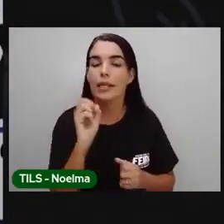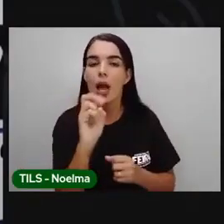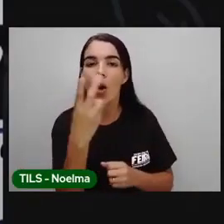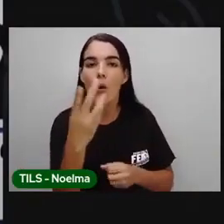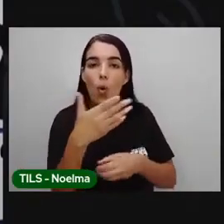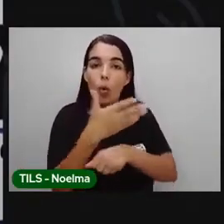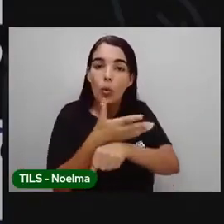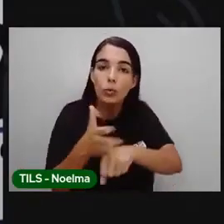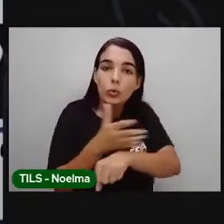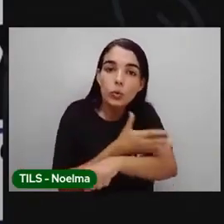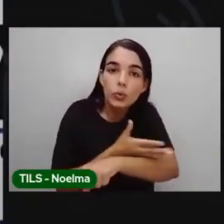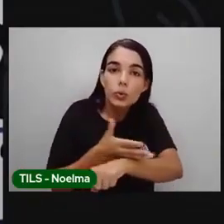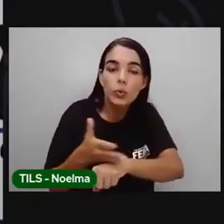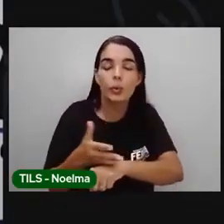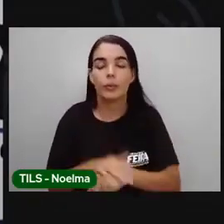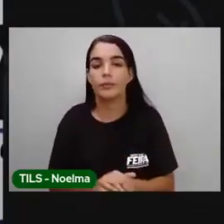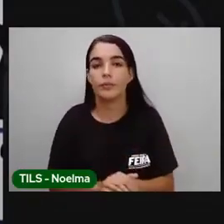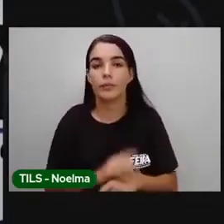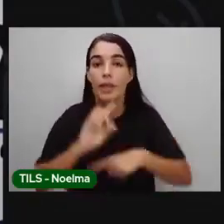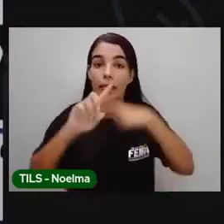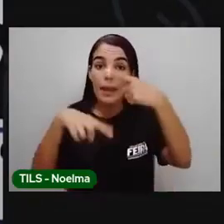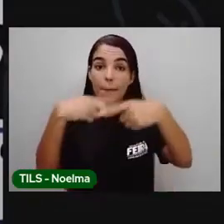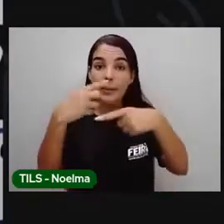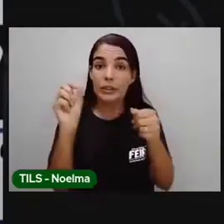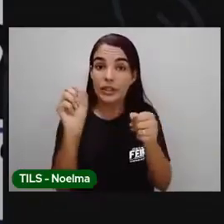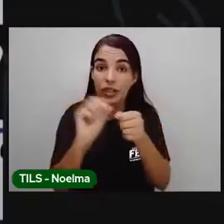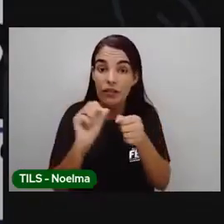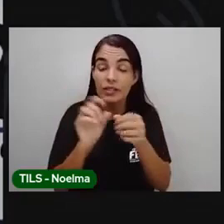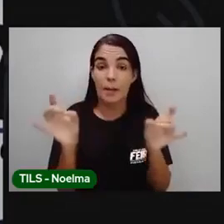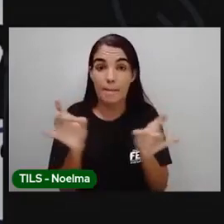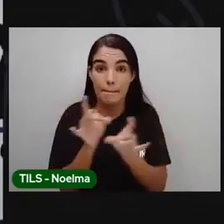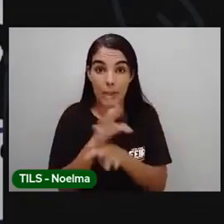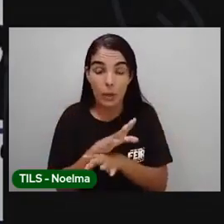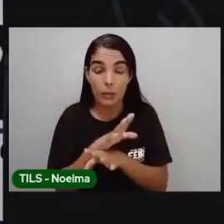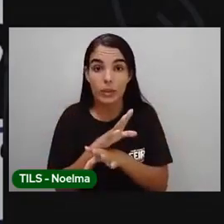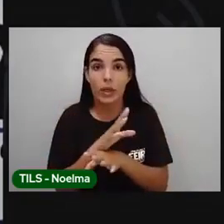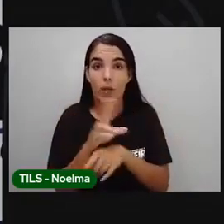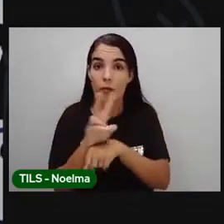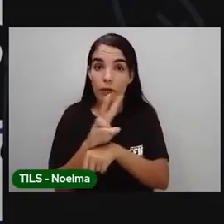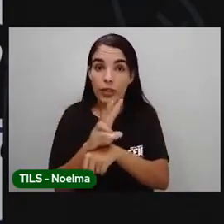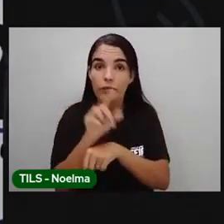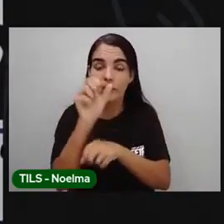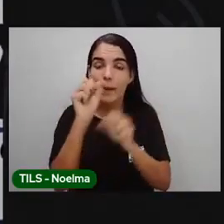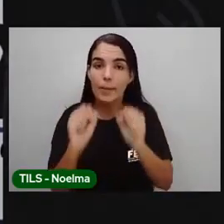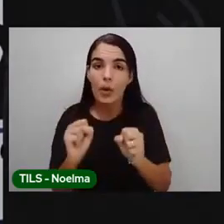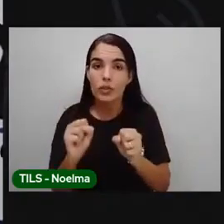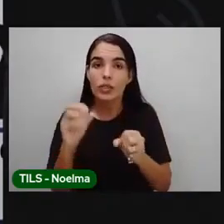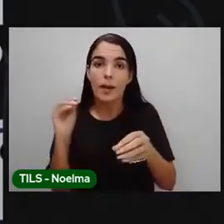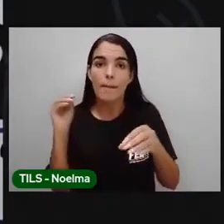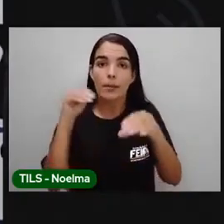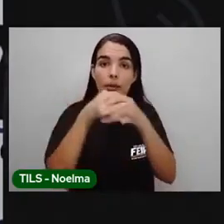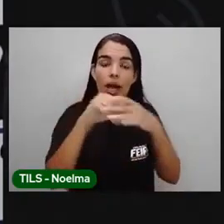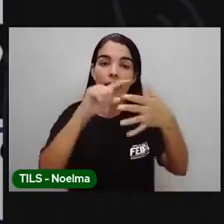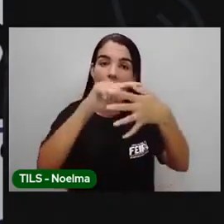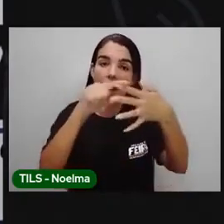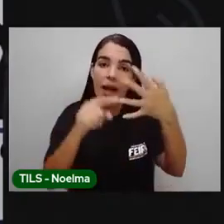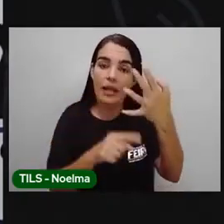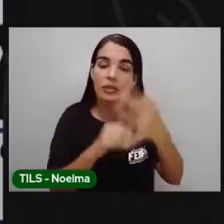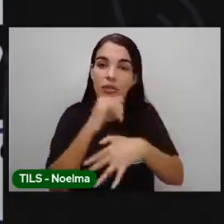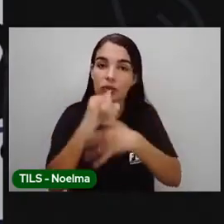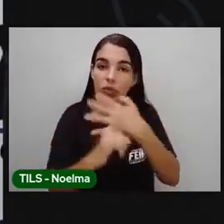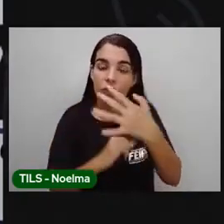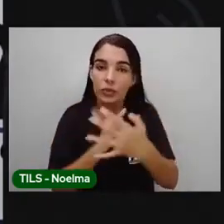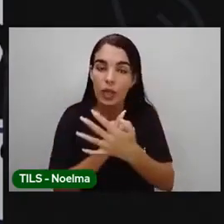pronto, vocês deverão postar nas redes sociais e marcar a sua escola e a FEDUC, a Secretaria de Educação de Pereira de